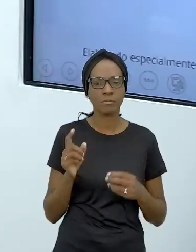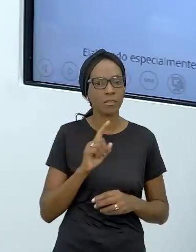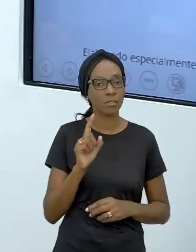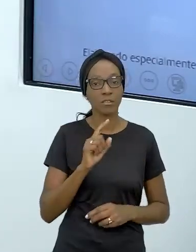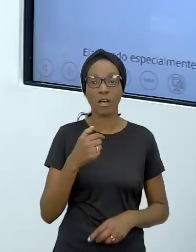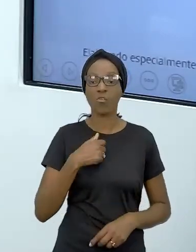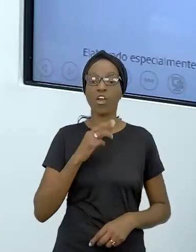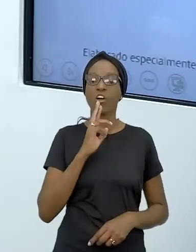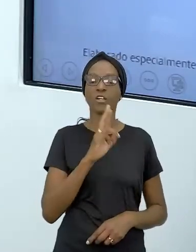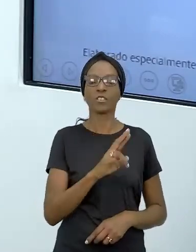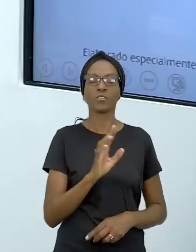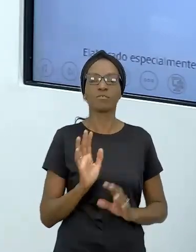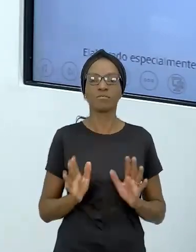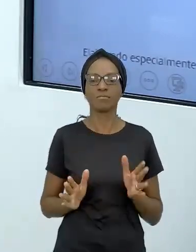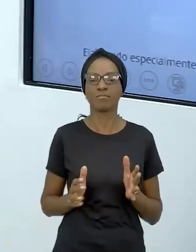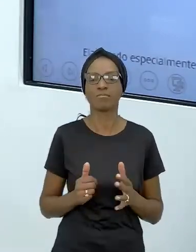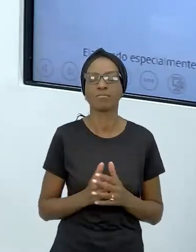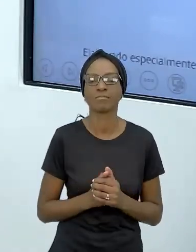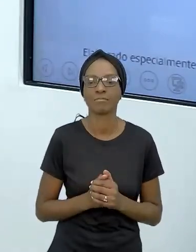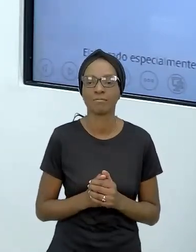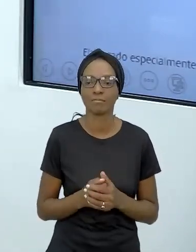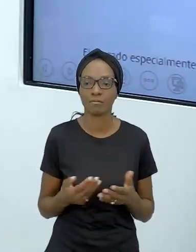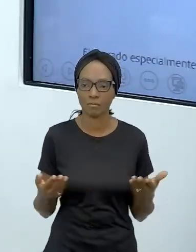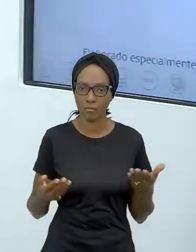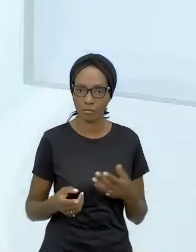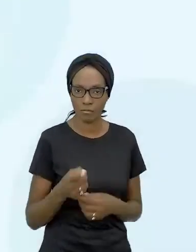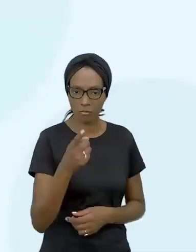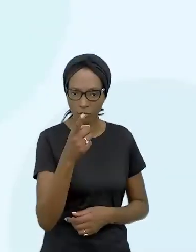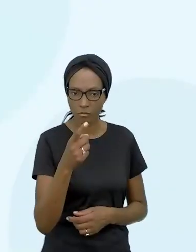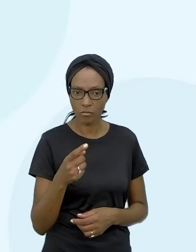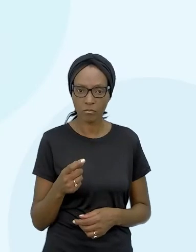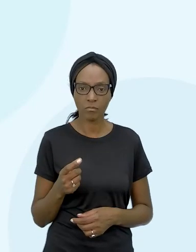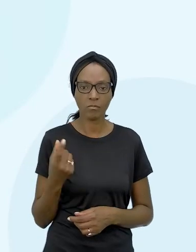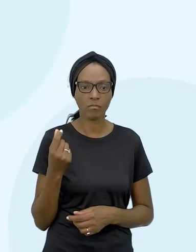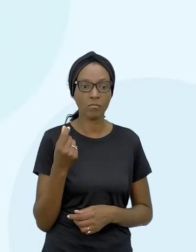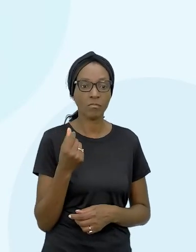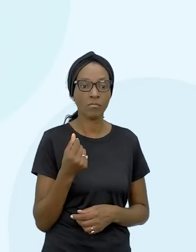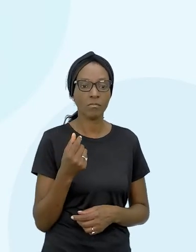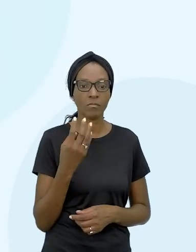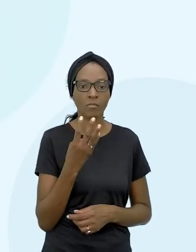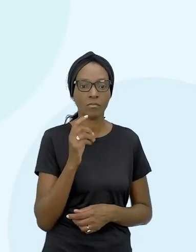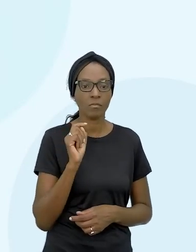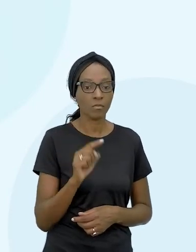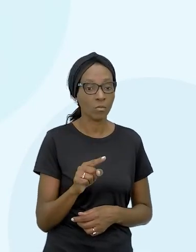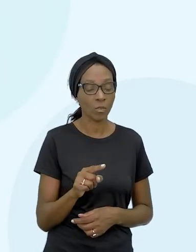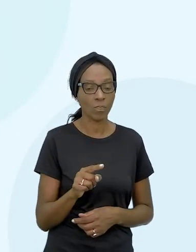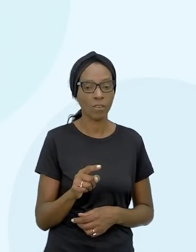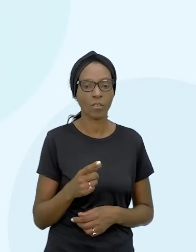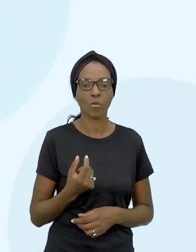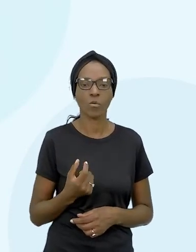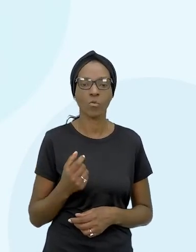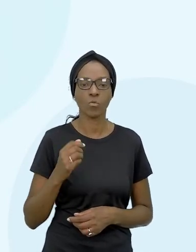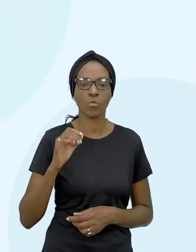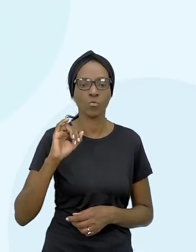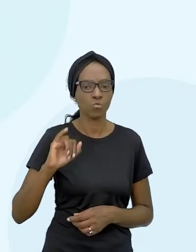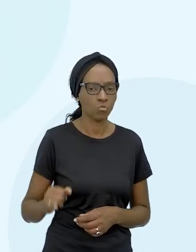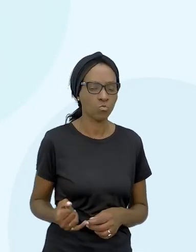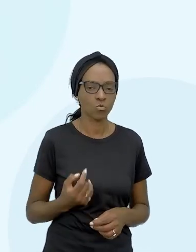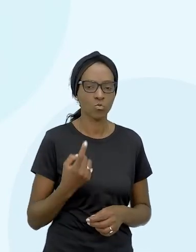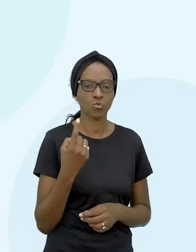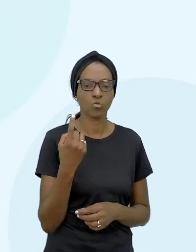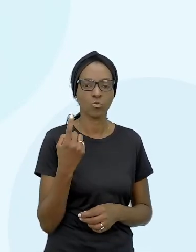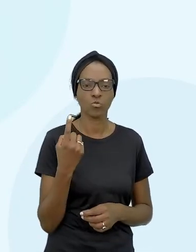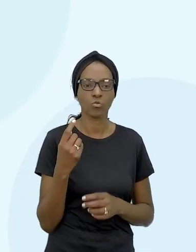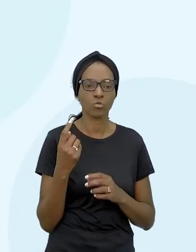dando a resposta o agora é com vocês então tem um capital de 4 mil reais foi aplicado a um juros com taxa de 10